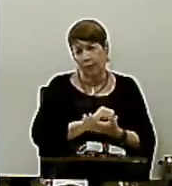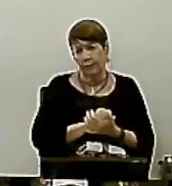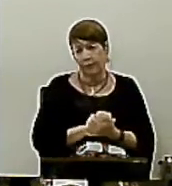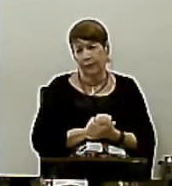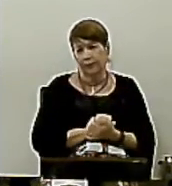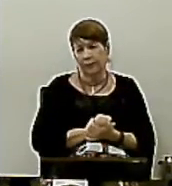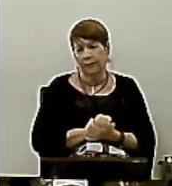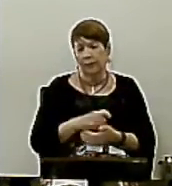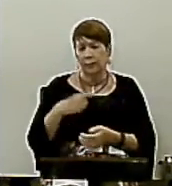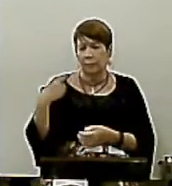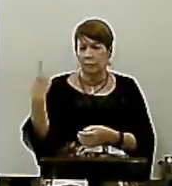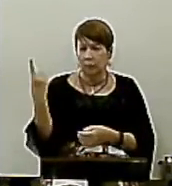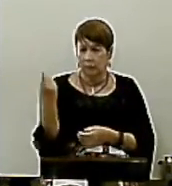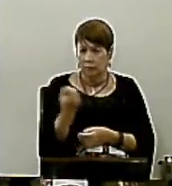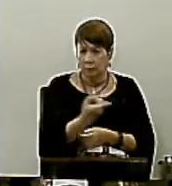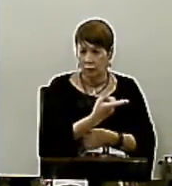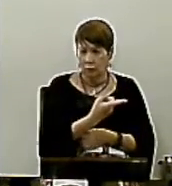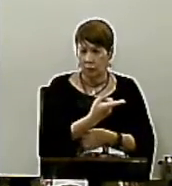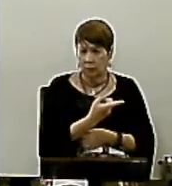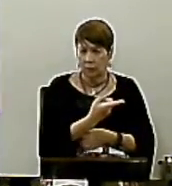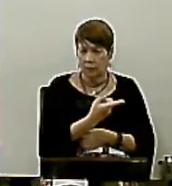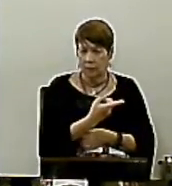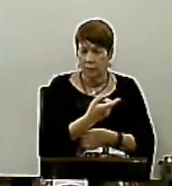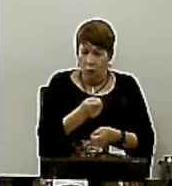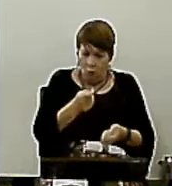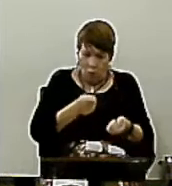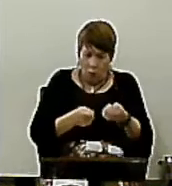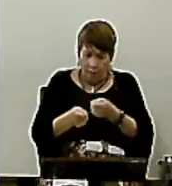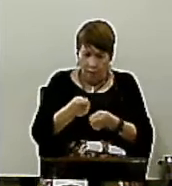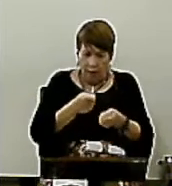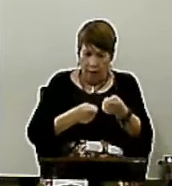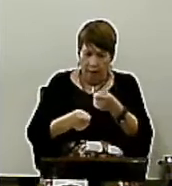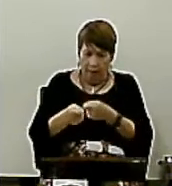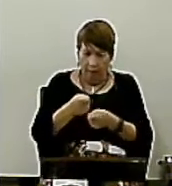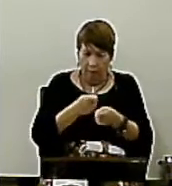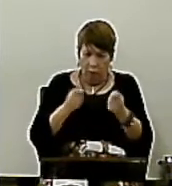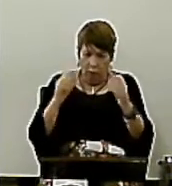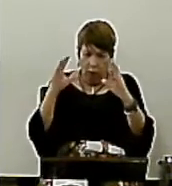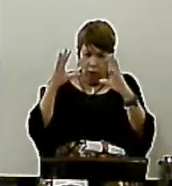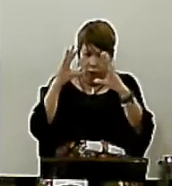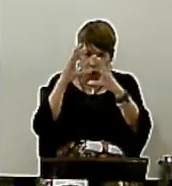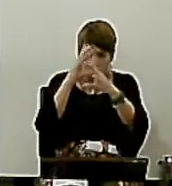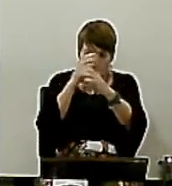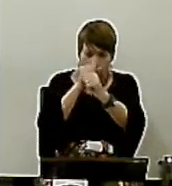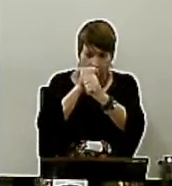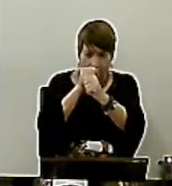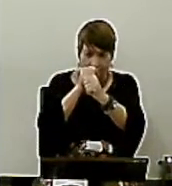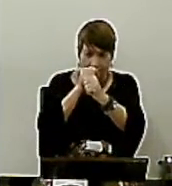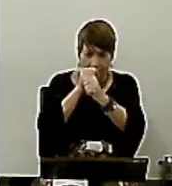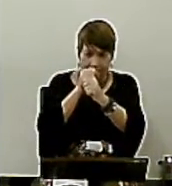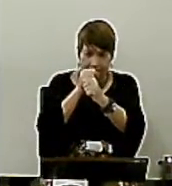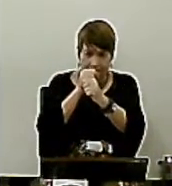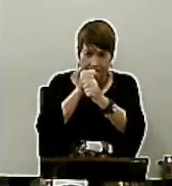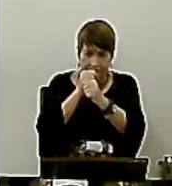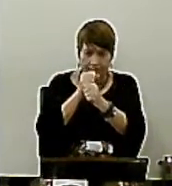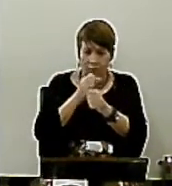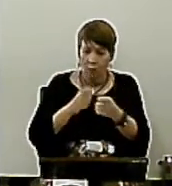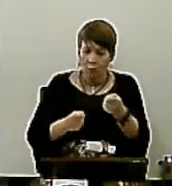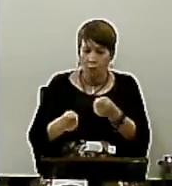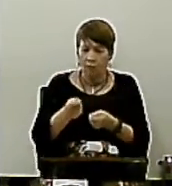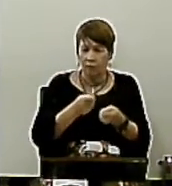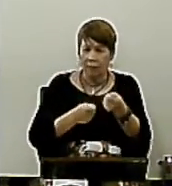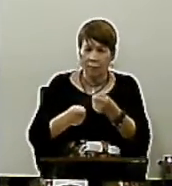amor Nós não somos Governados Pelas trevas Mas nós somos Governados Pelo reino Do